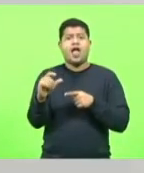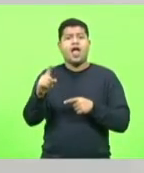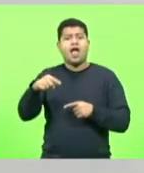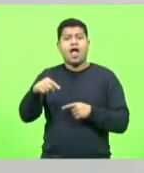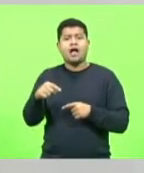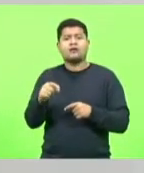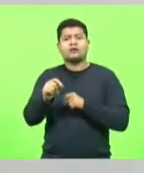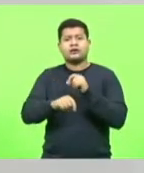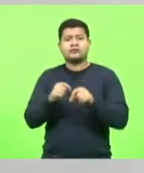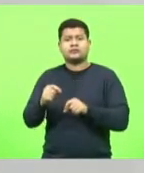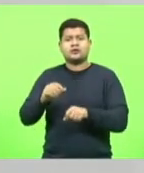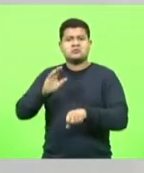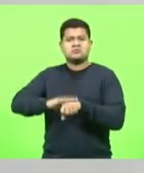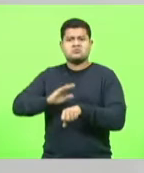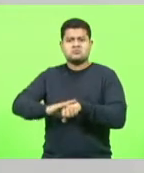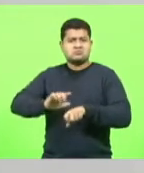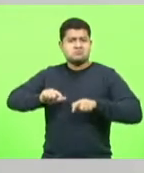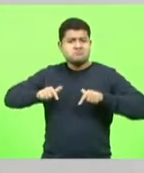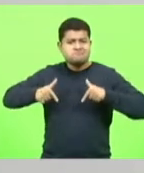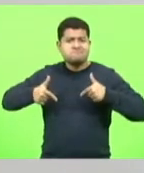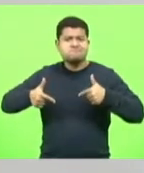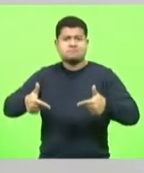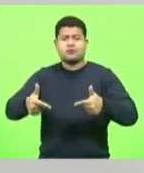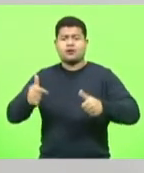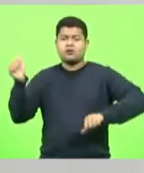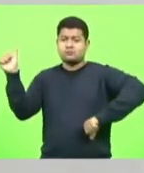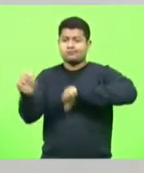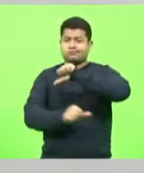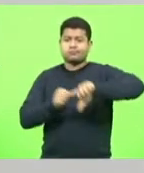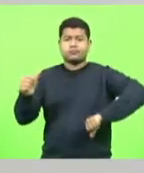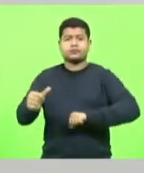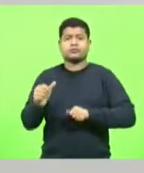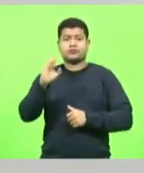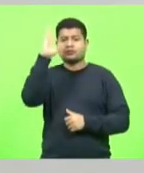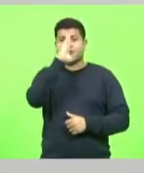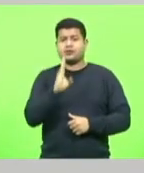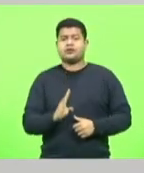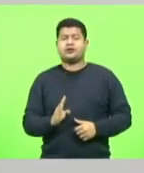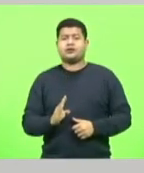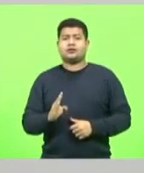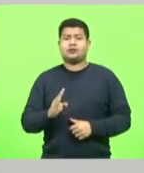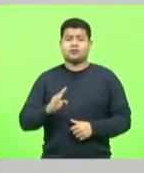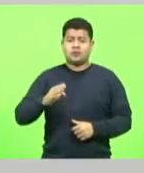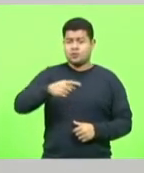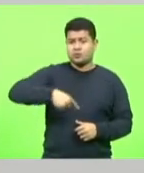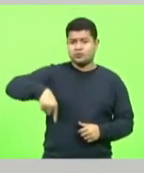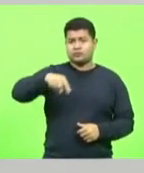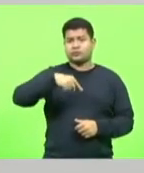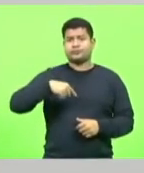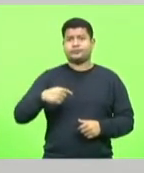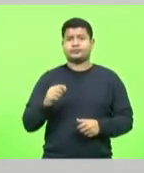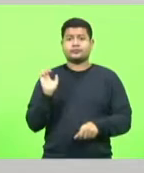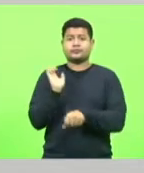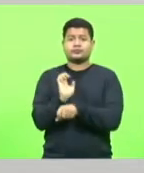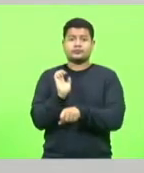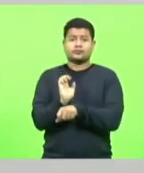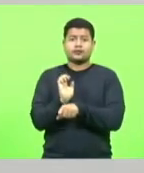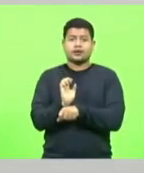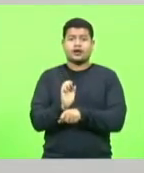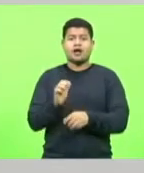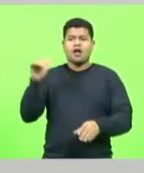propulsor nessa mudança nacional que nós tivemos, que é o Estado que deu a maior